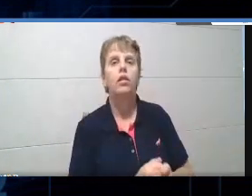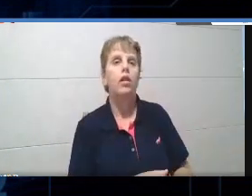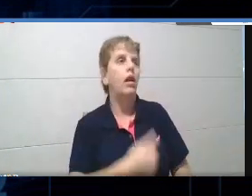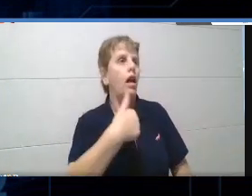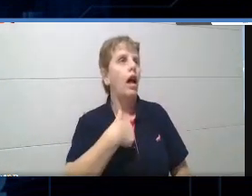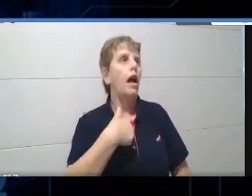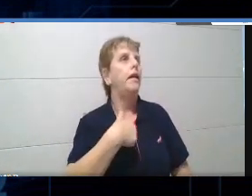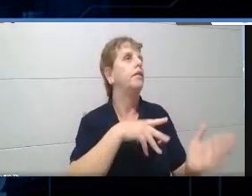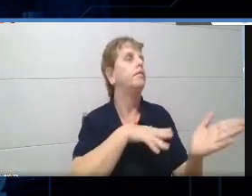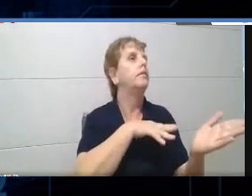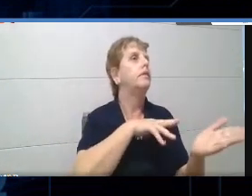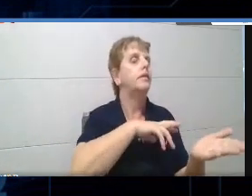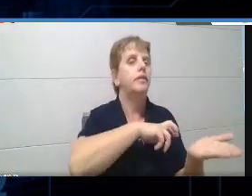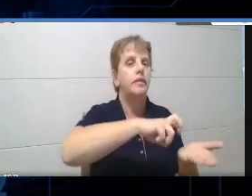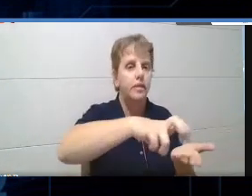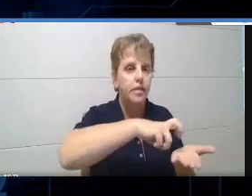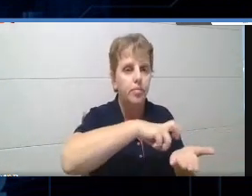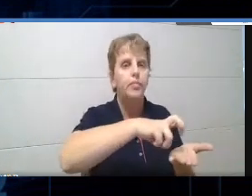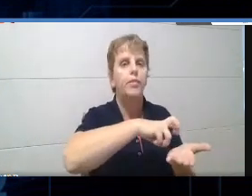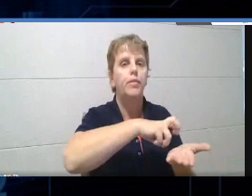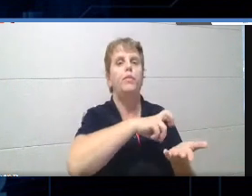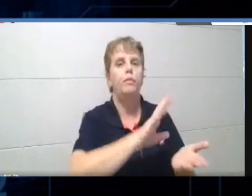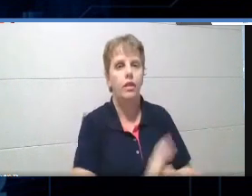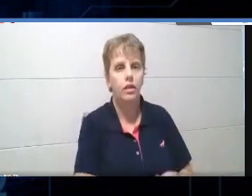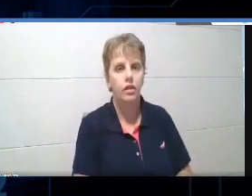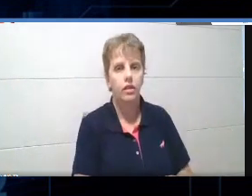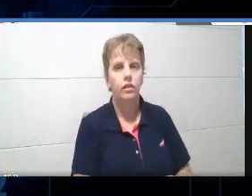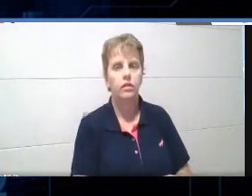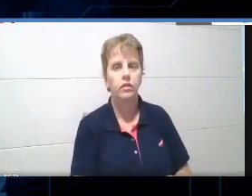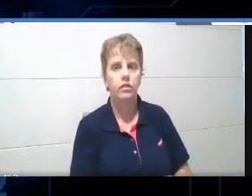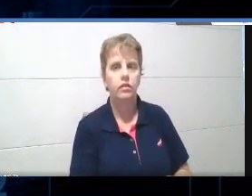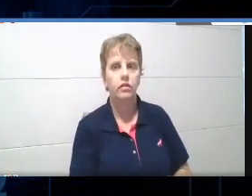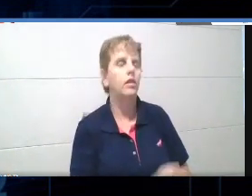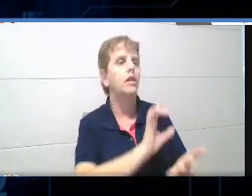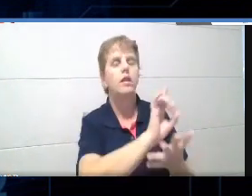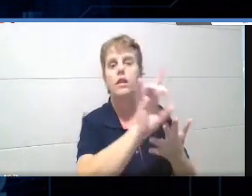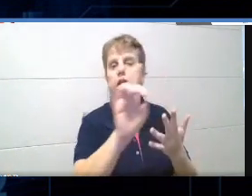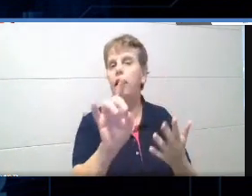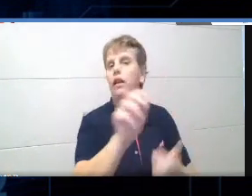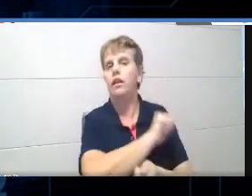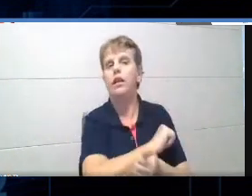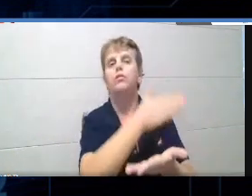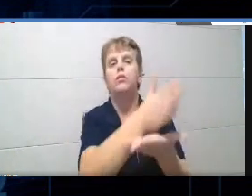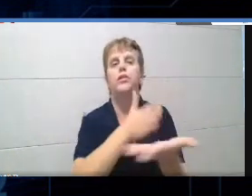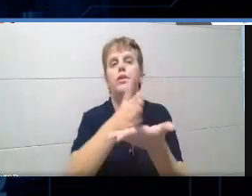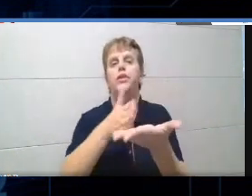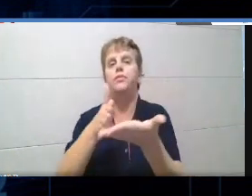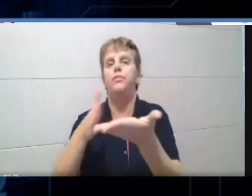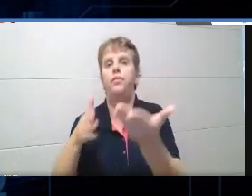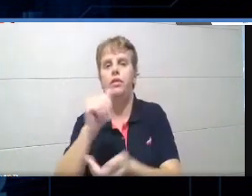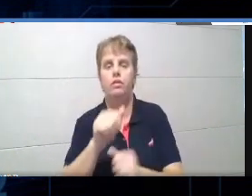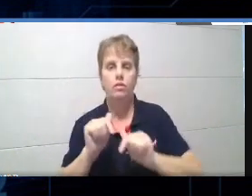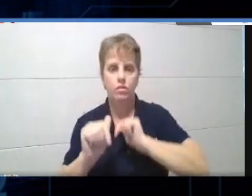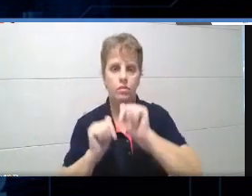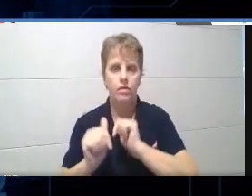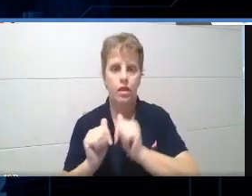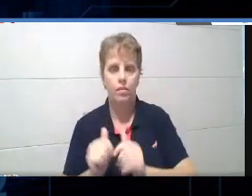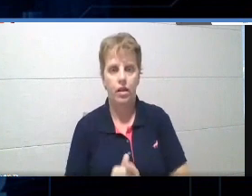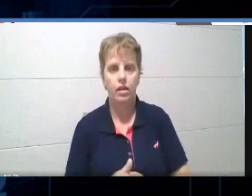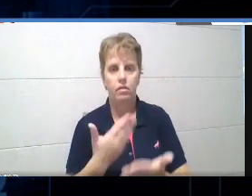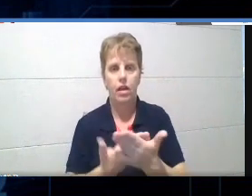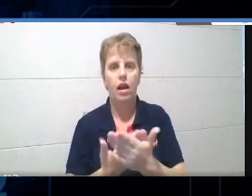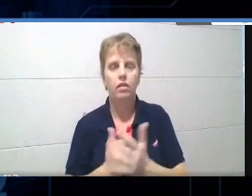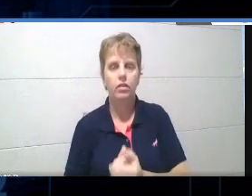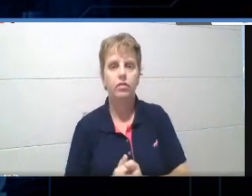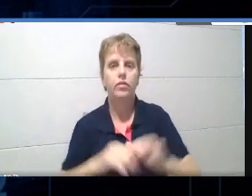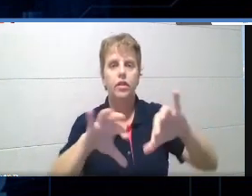imprimo. Você já teve trabalhos assim? Você já fez trabalho assim? Você já participou de trabalho assim que a gente já, cada um separa